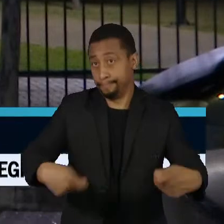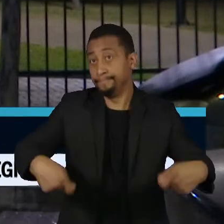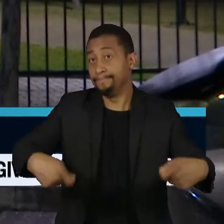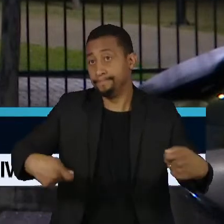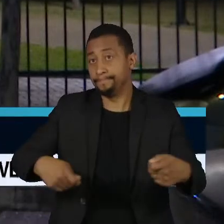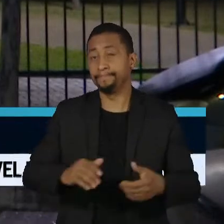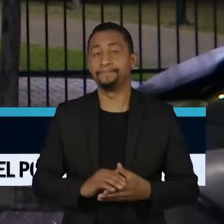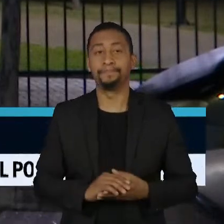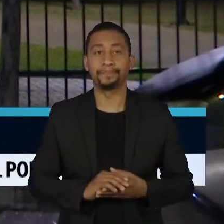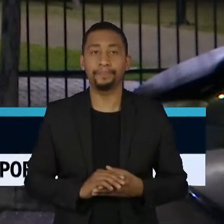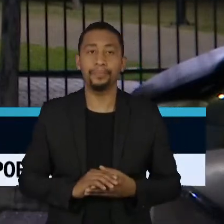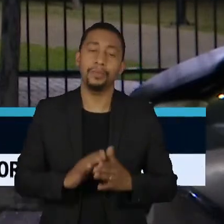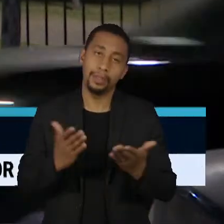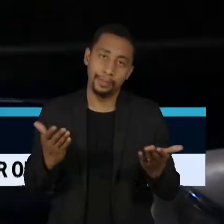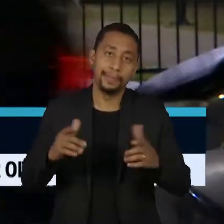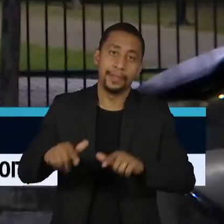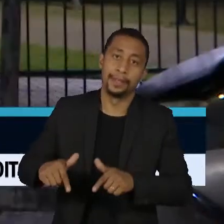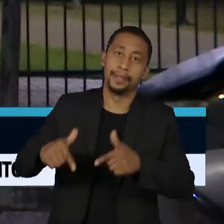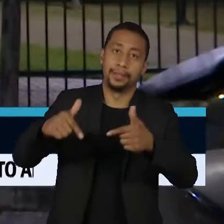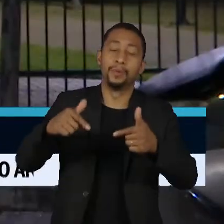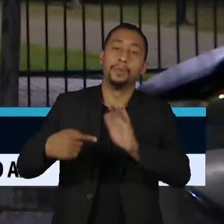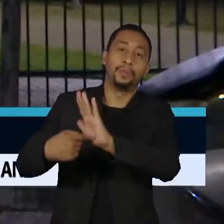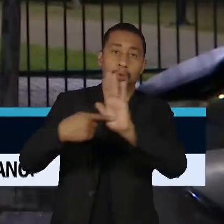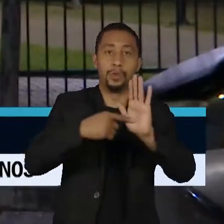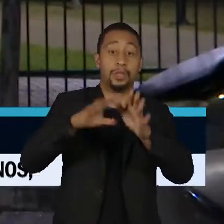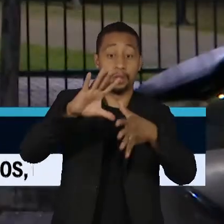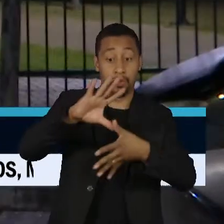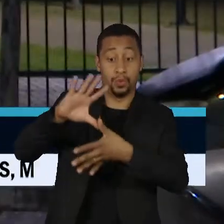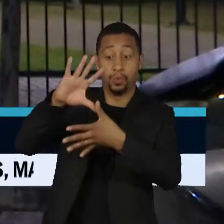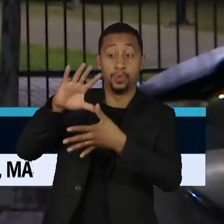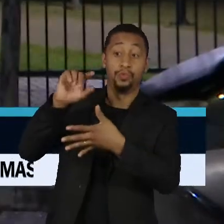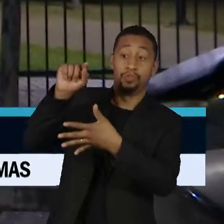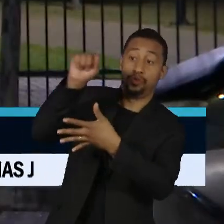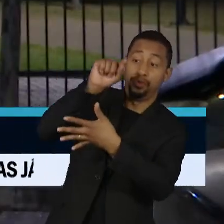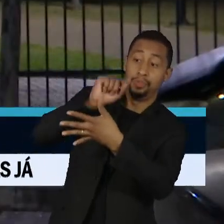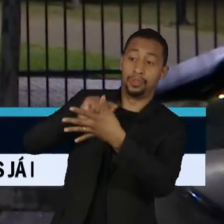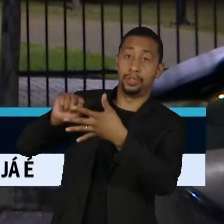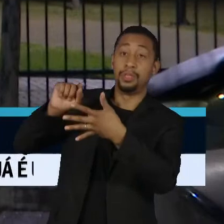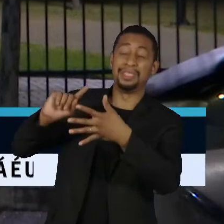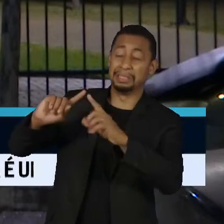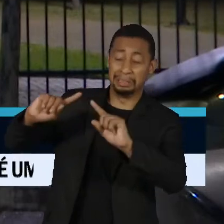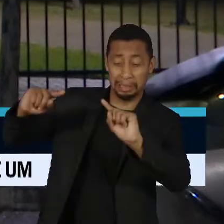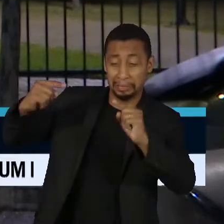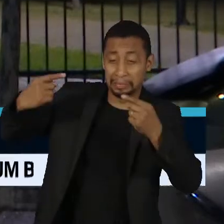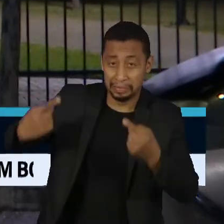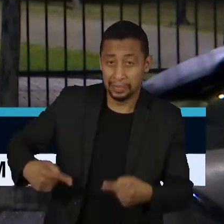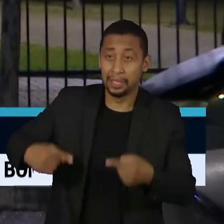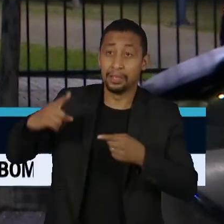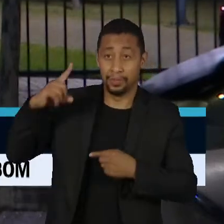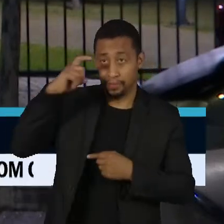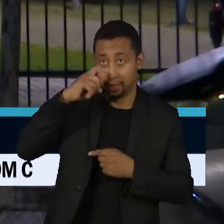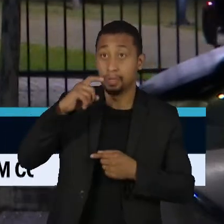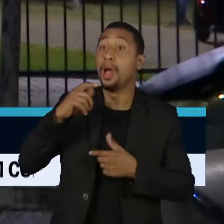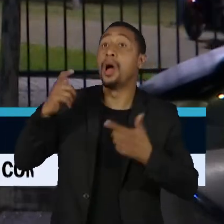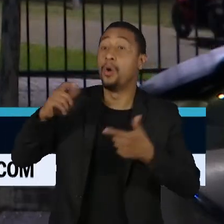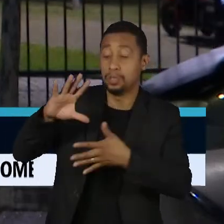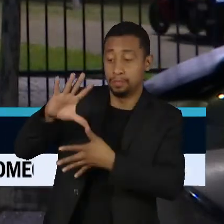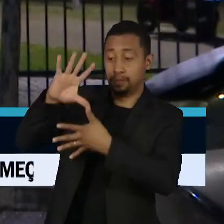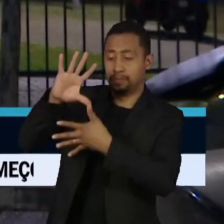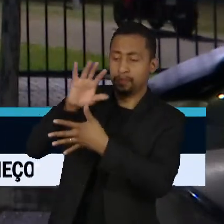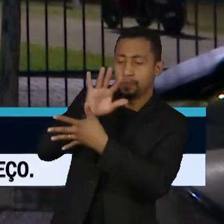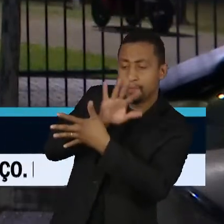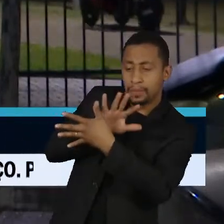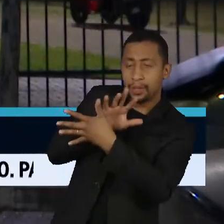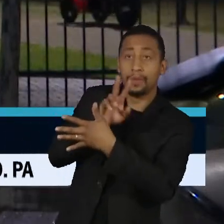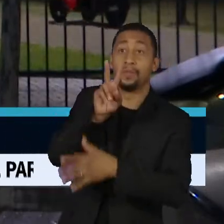de integrar uma parte do continente que ainda enfrenta muitos desafios. Um deles é a questão da Venezuela, a única ausente no